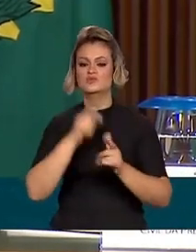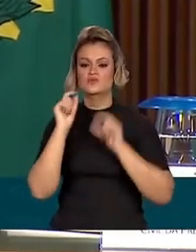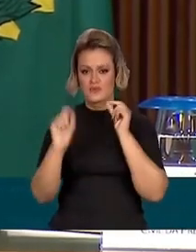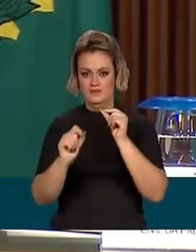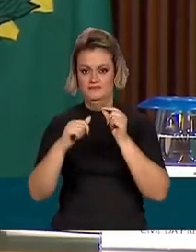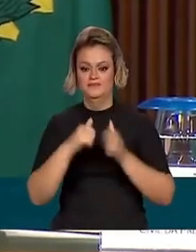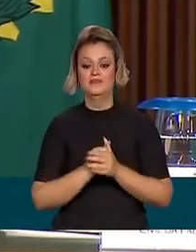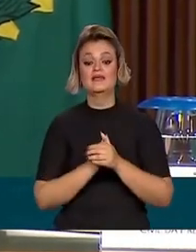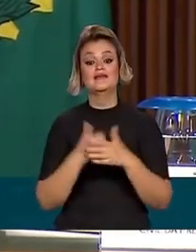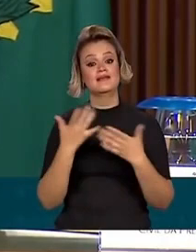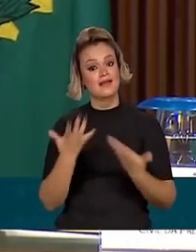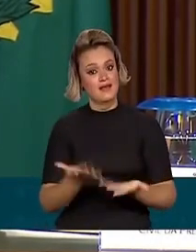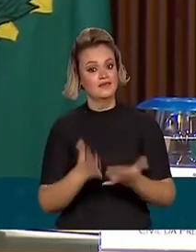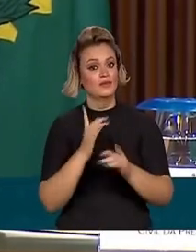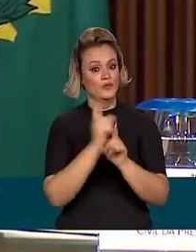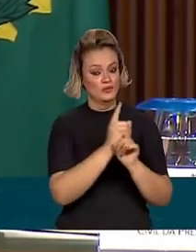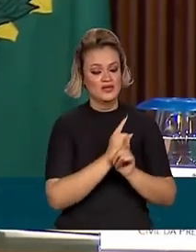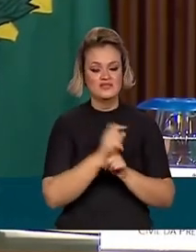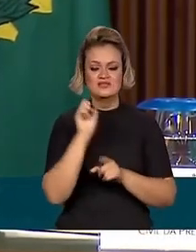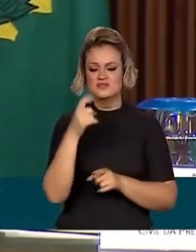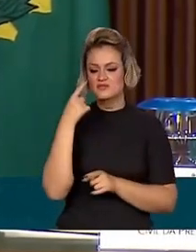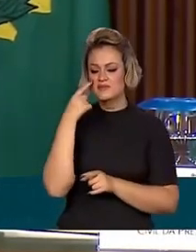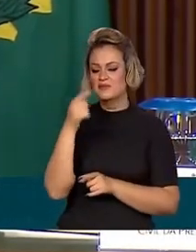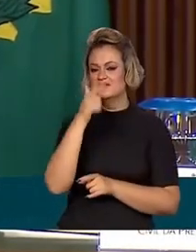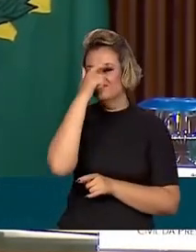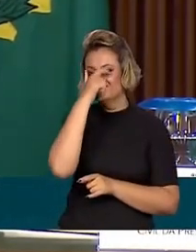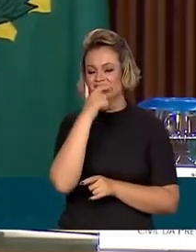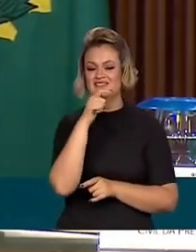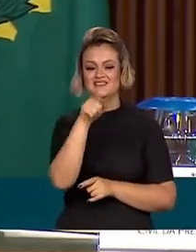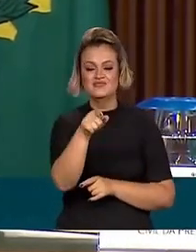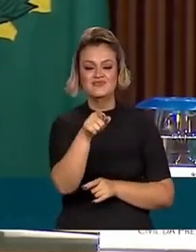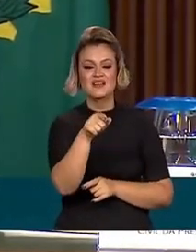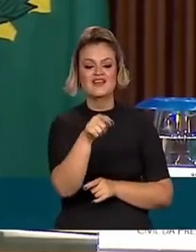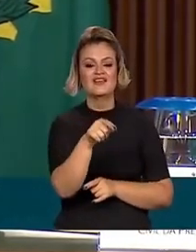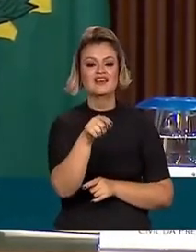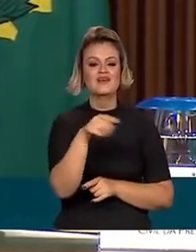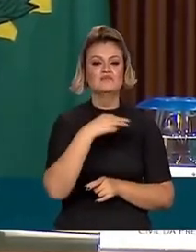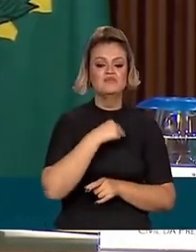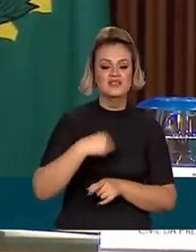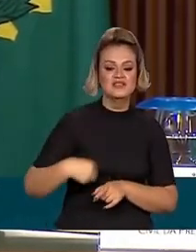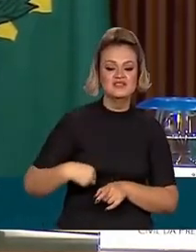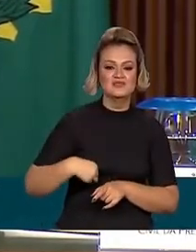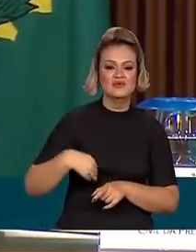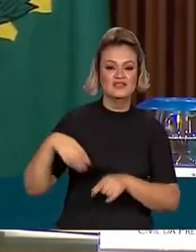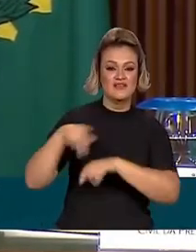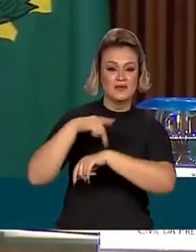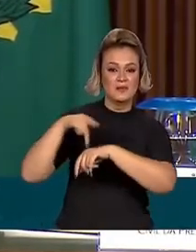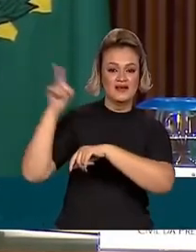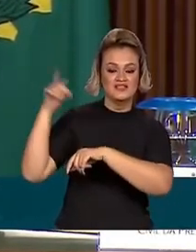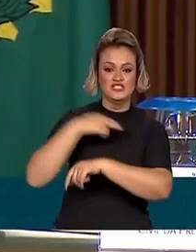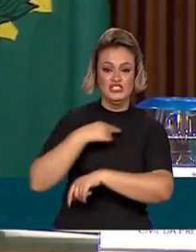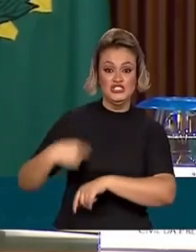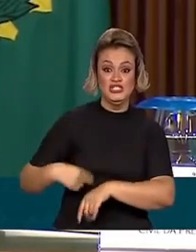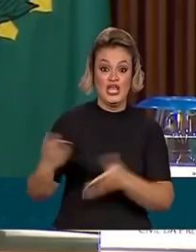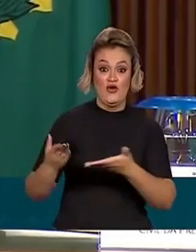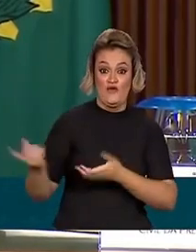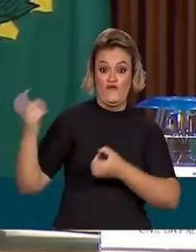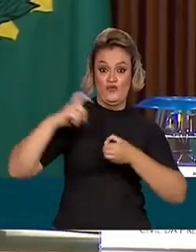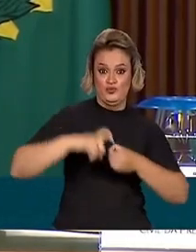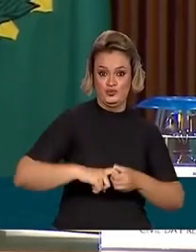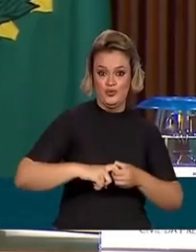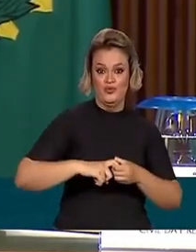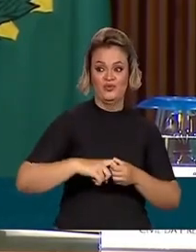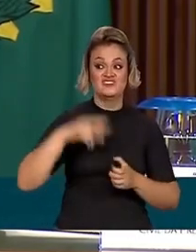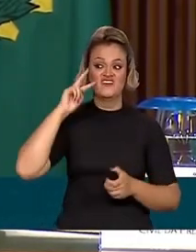isso aqui vai apontar, se você olhar para a cara do ministro Fávaro, que voltou da China agora com o grupo de empresários,